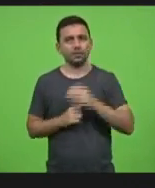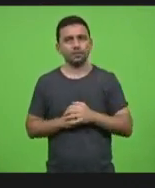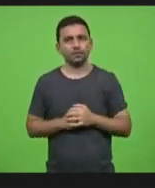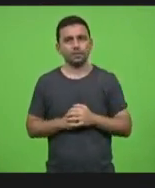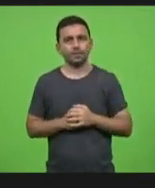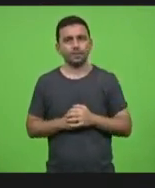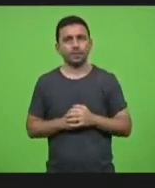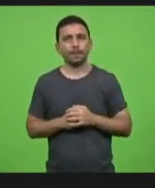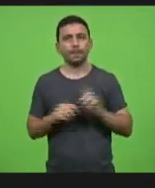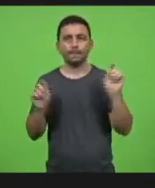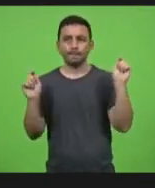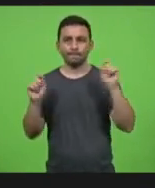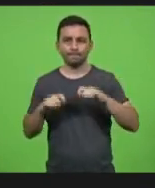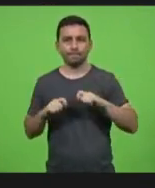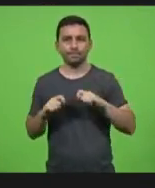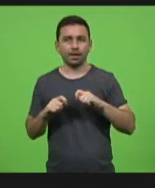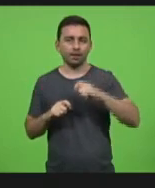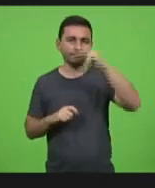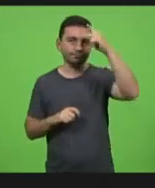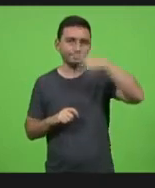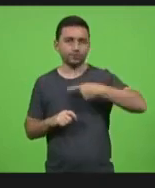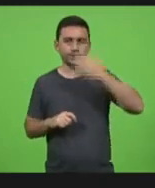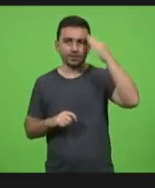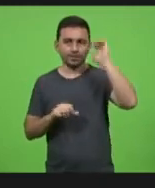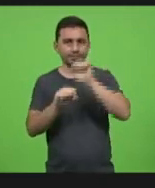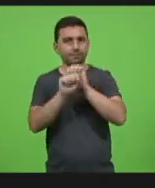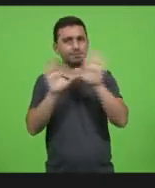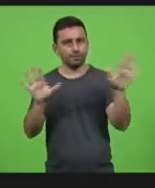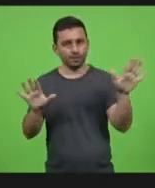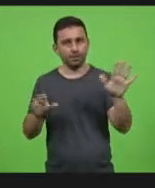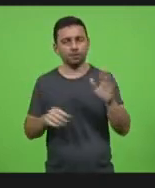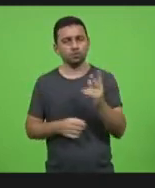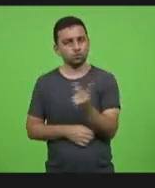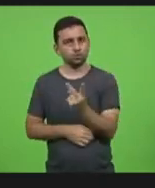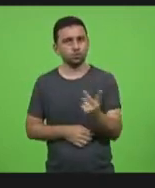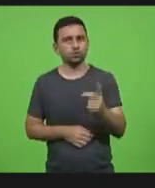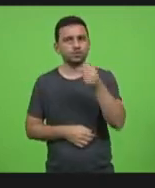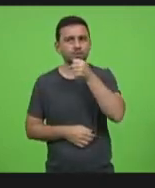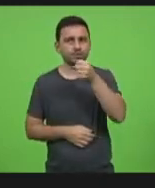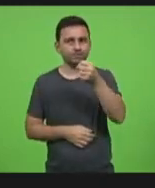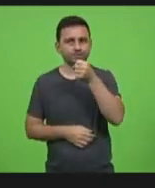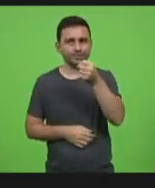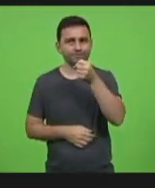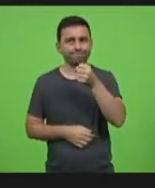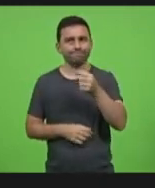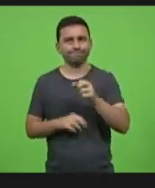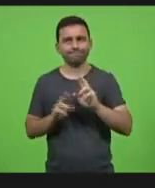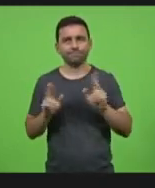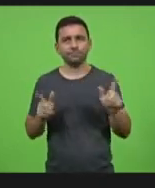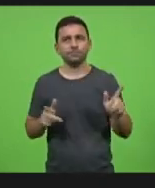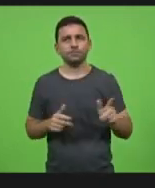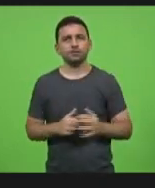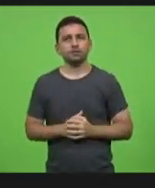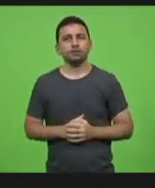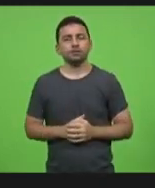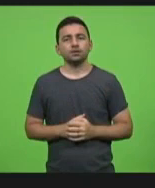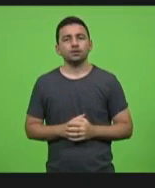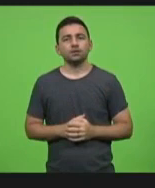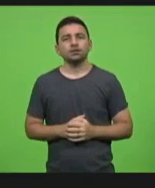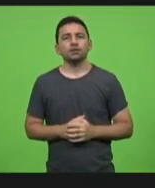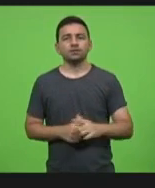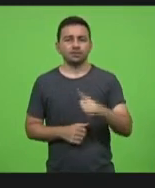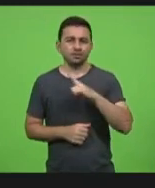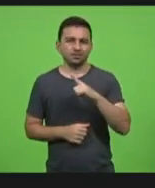sua pessoal interpretação sobre essas duas entrevistas até há uma diferença aí